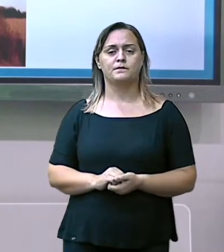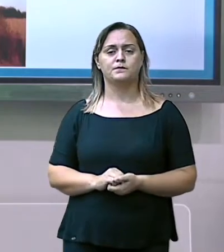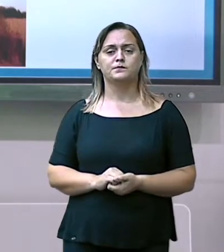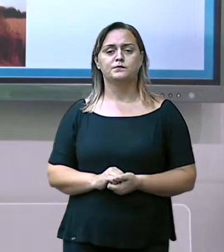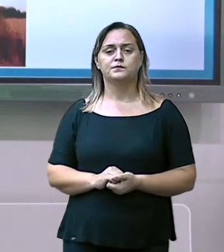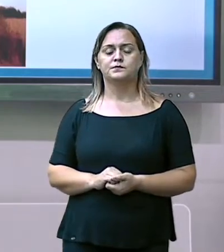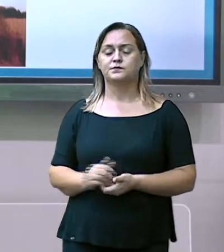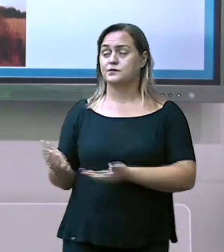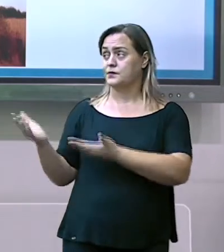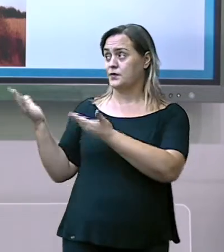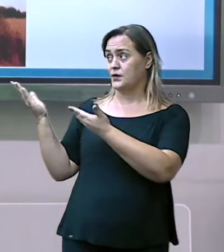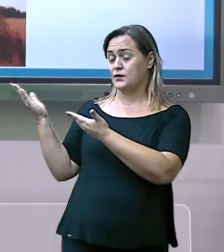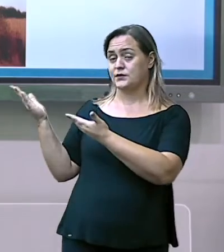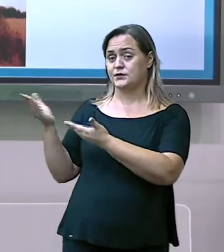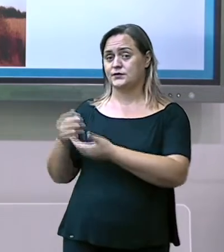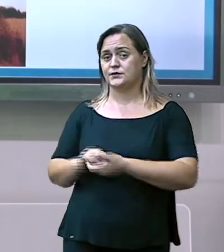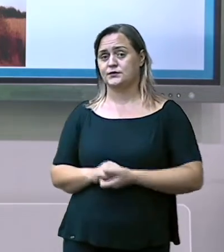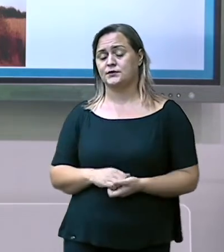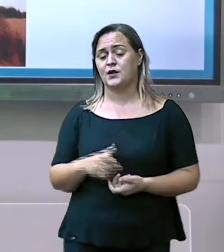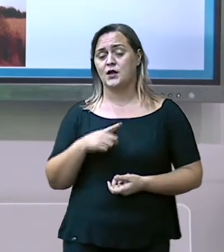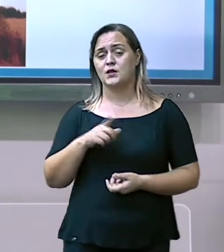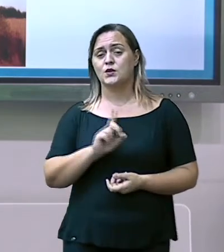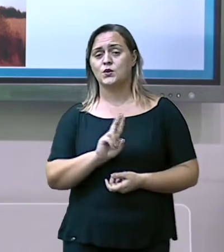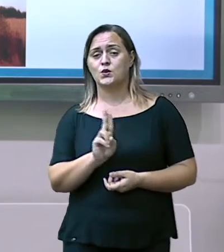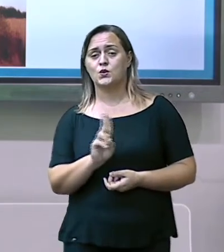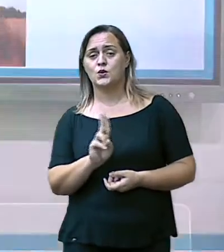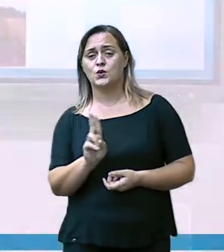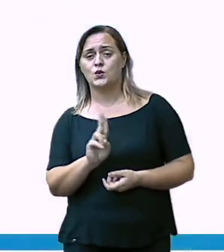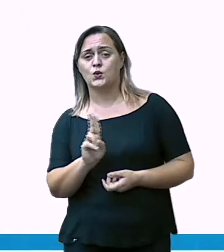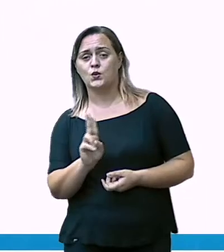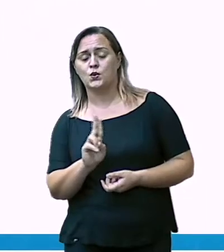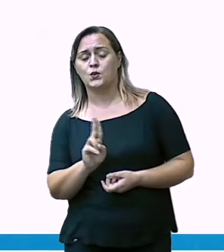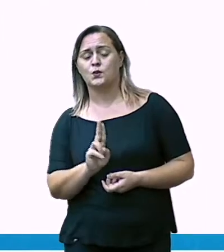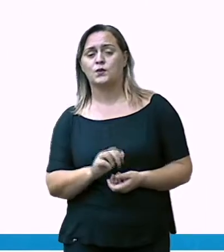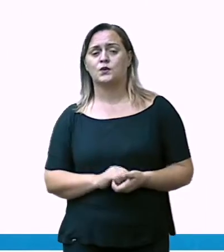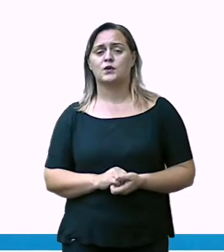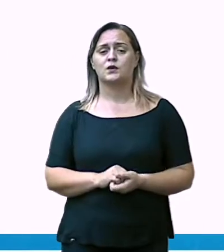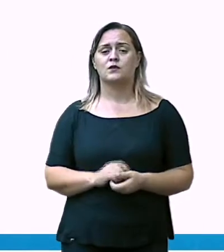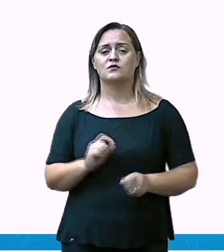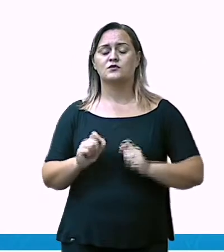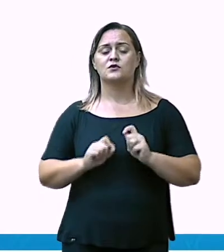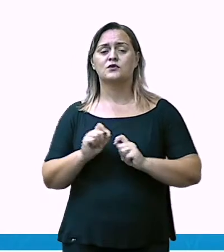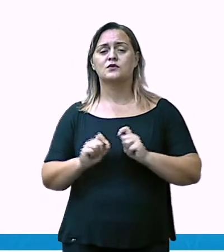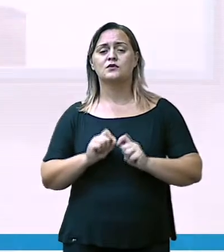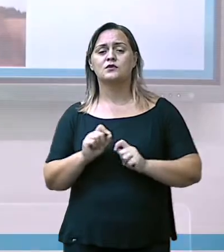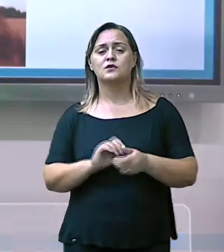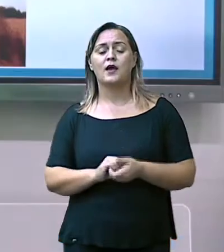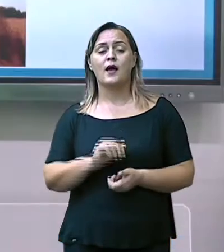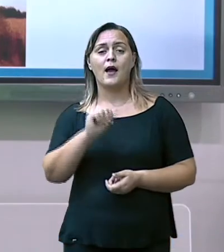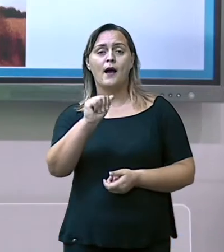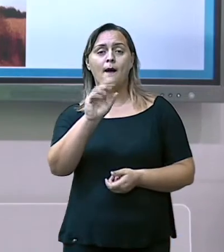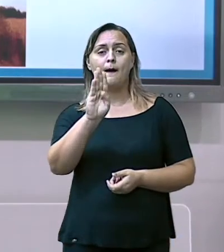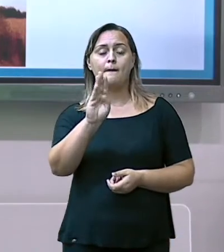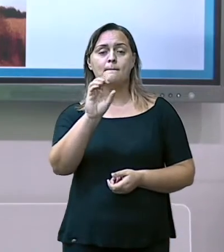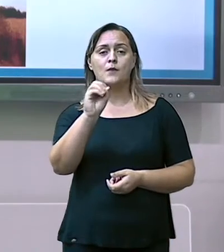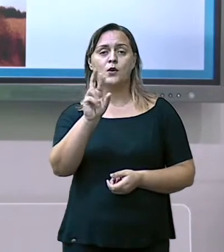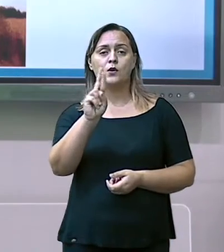Esse aqui, recebe o nome, esse nativo australiano, ele recebe o nome de aborígene.